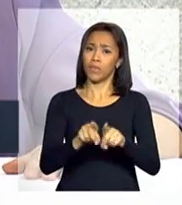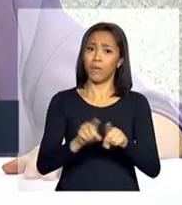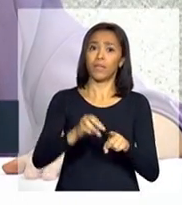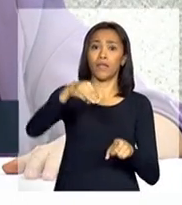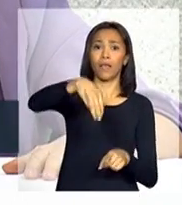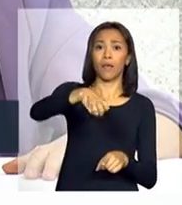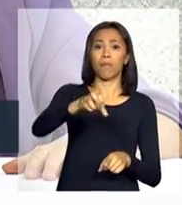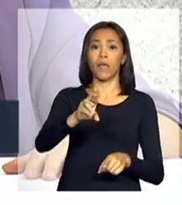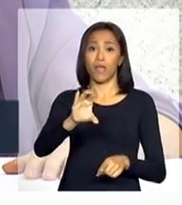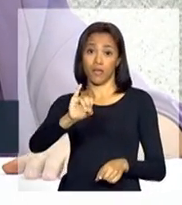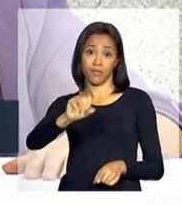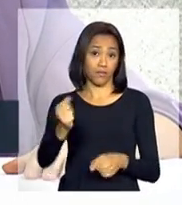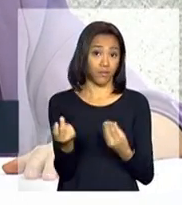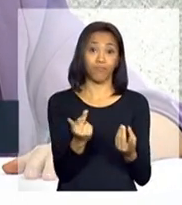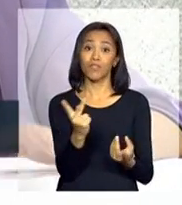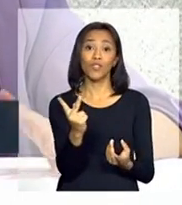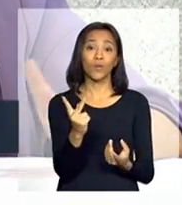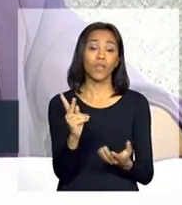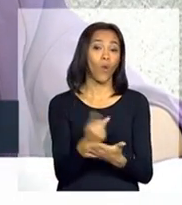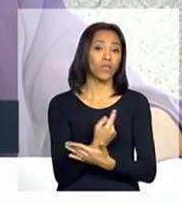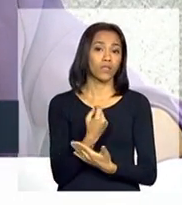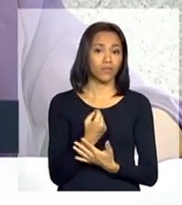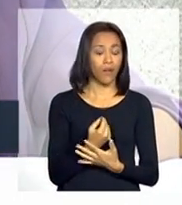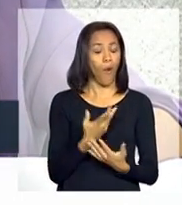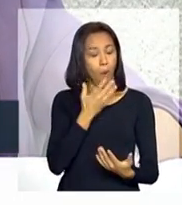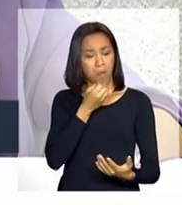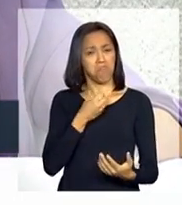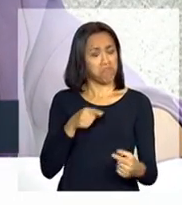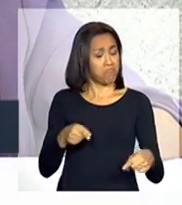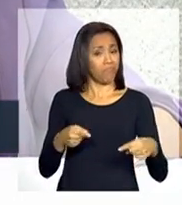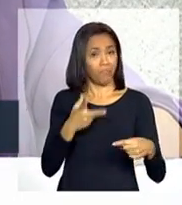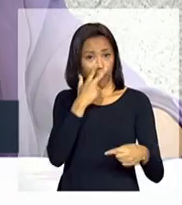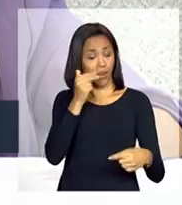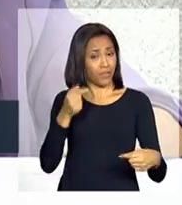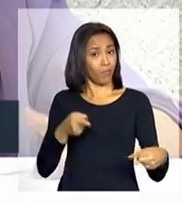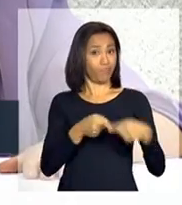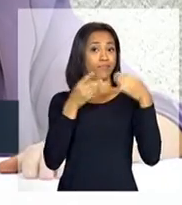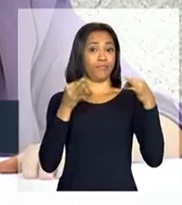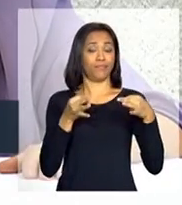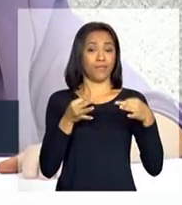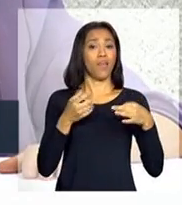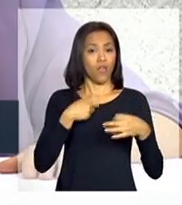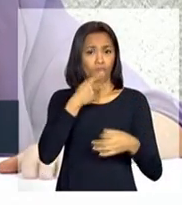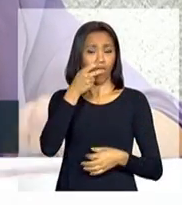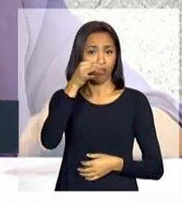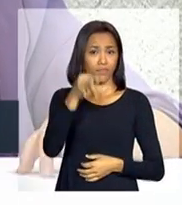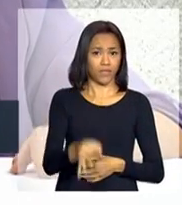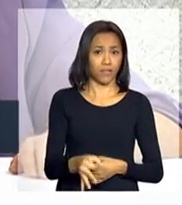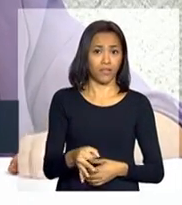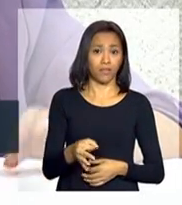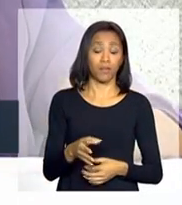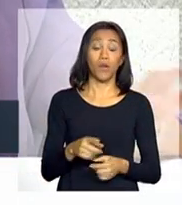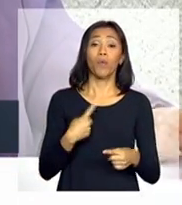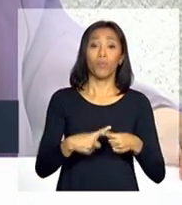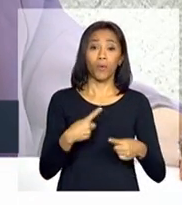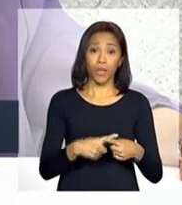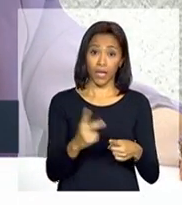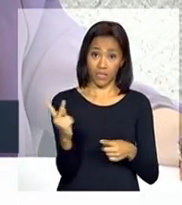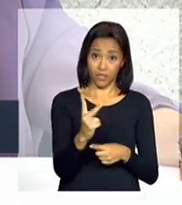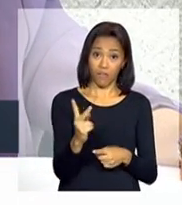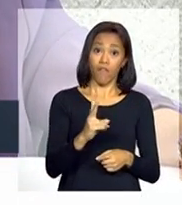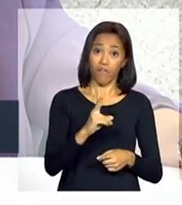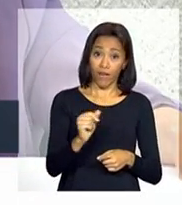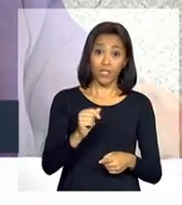que... É coincidência, evidentemente. Eu digo isso honestamente. Coincidência porque ele seria